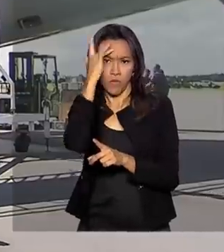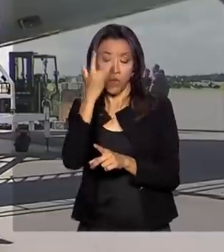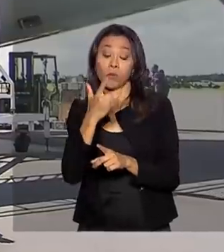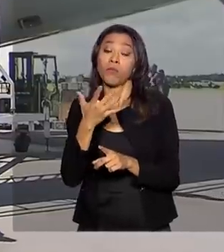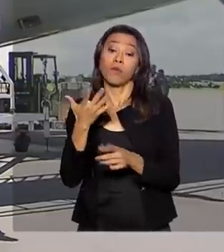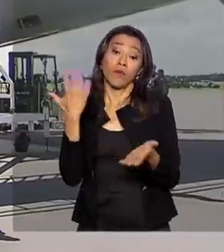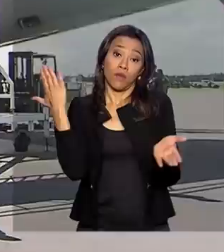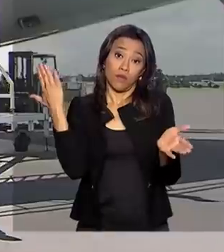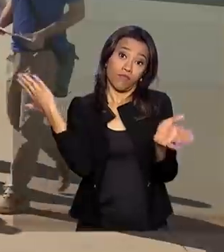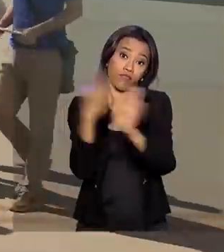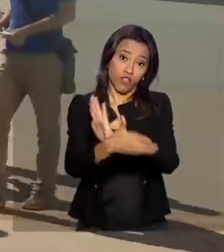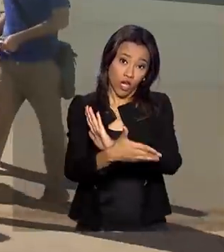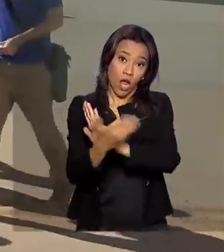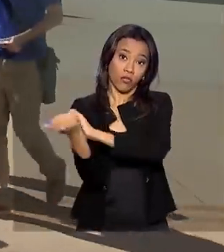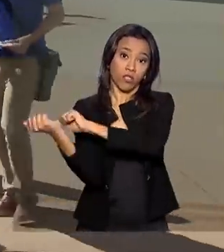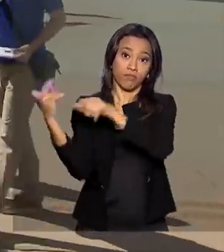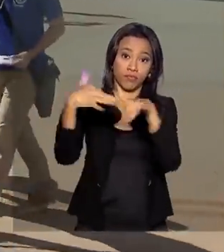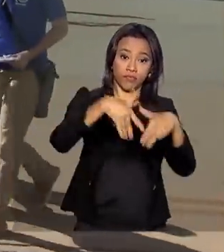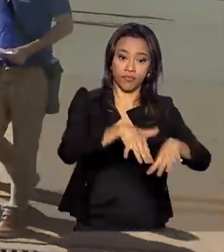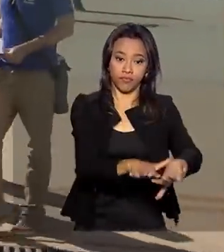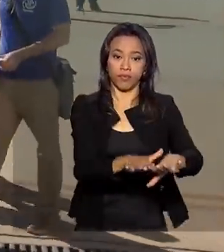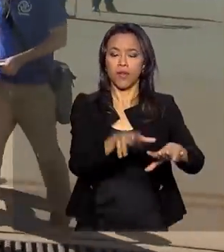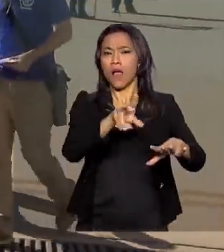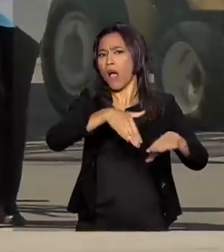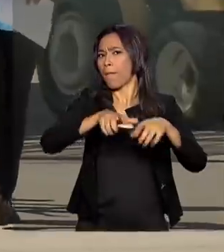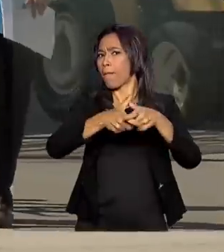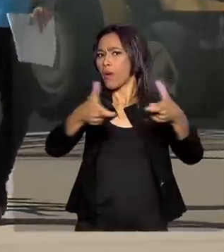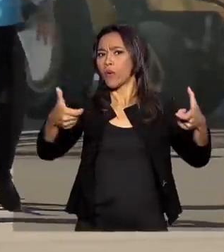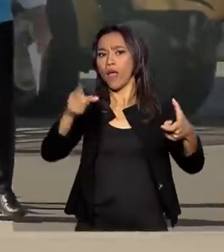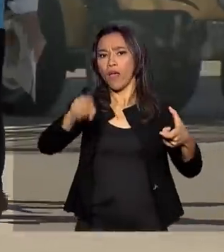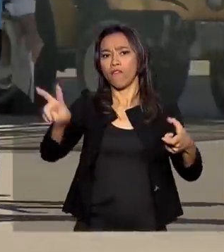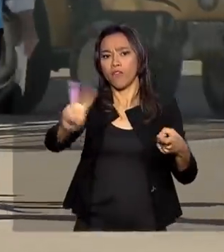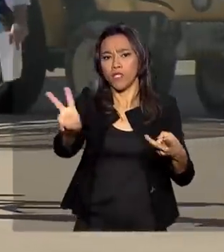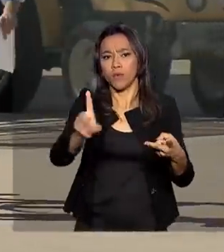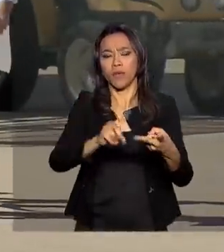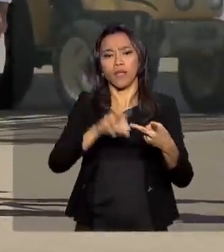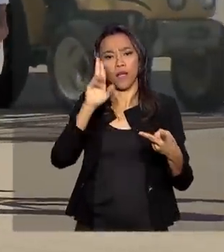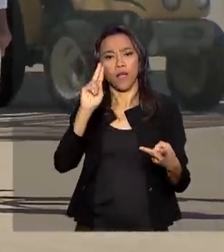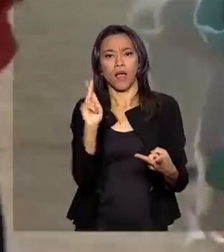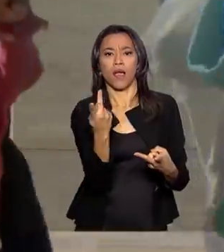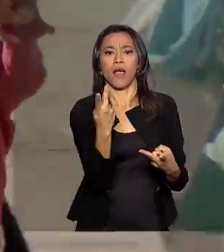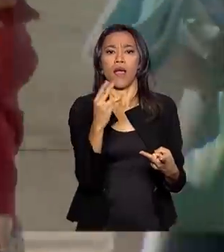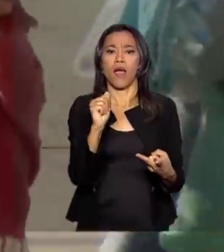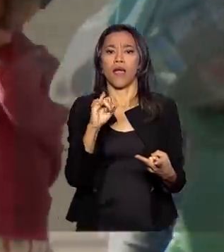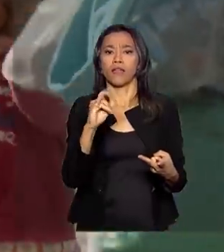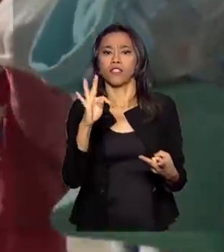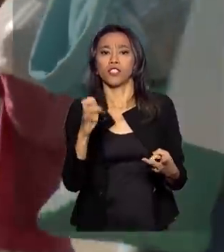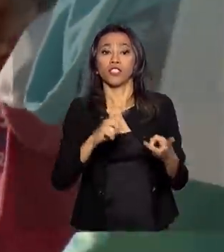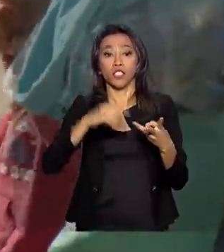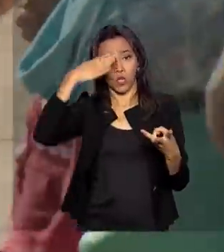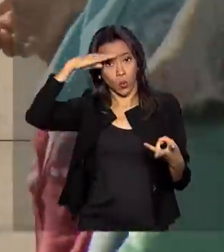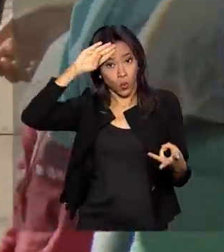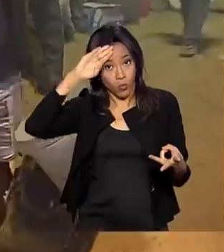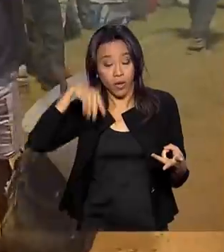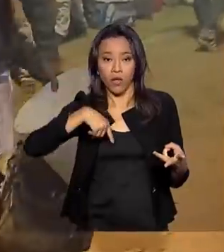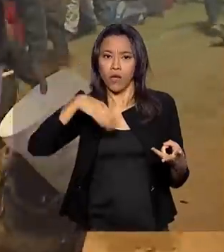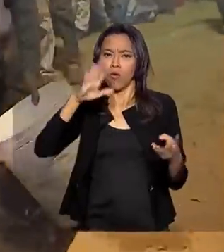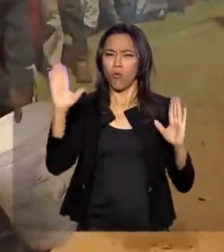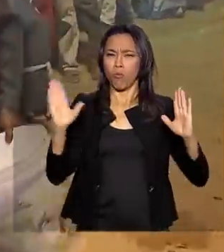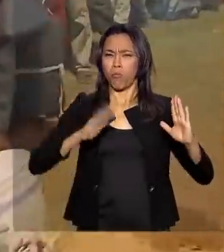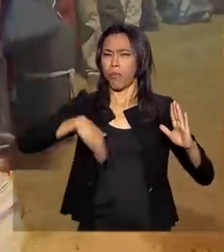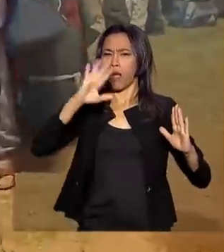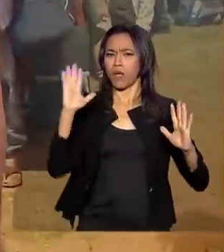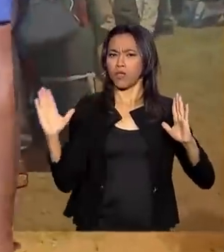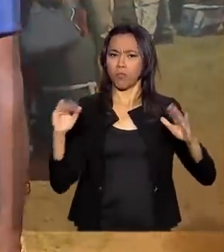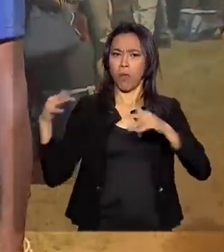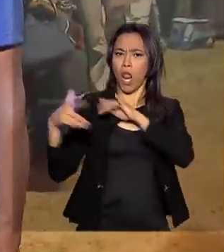refugiados. A maior quantidade é de venezuelanos, haitianos e cubanos. E o maior fluxo foi entre 2010